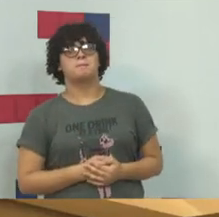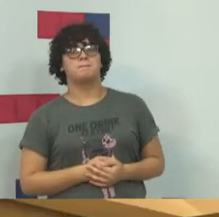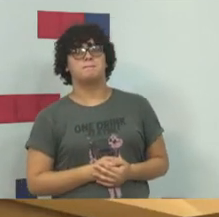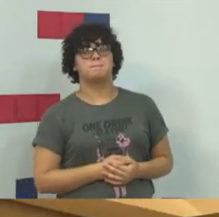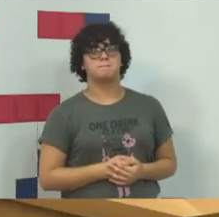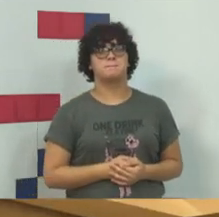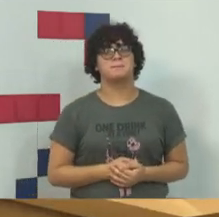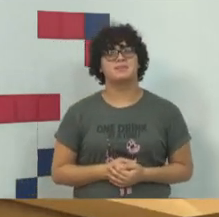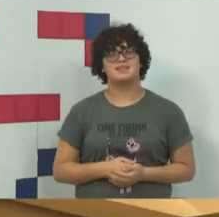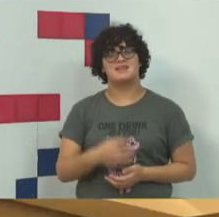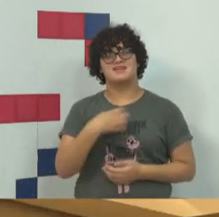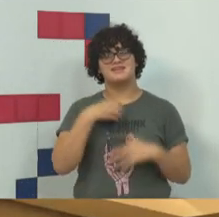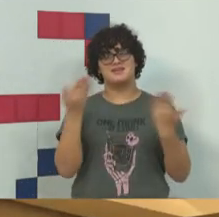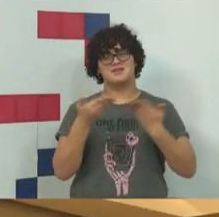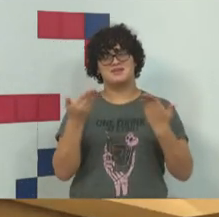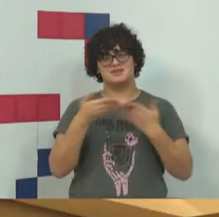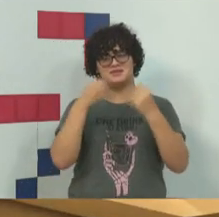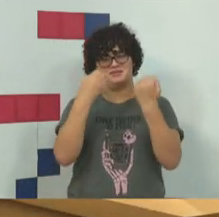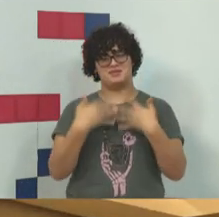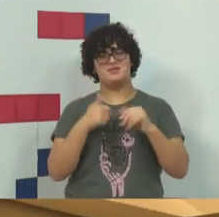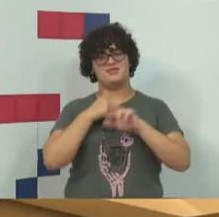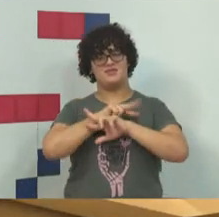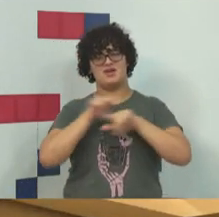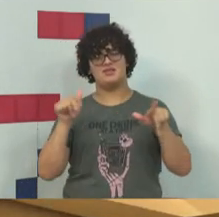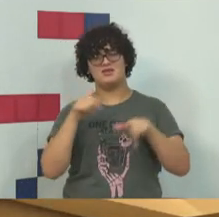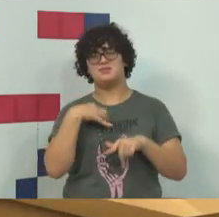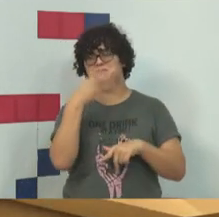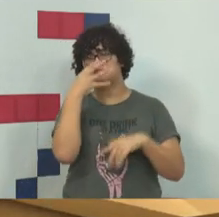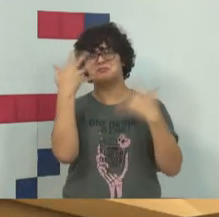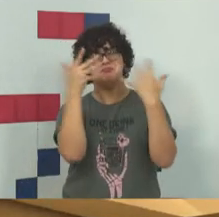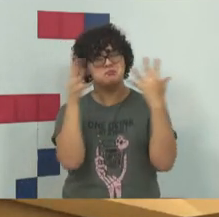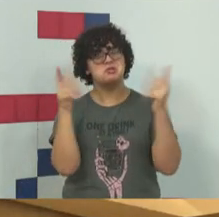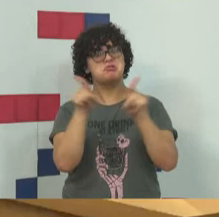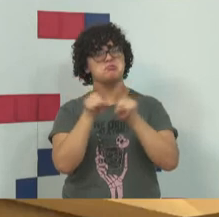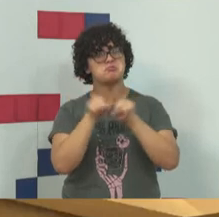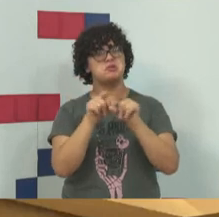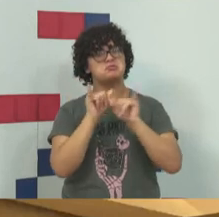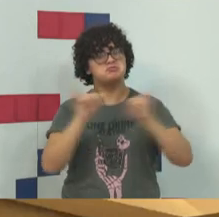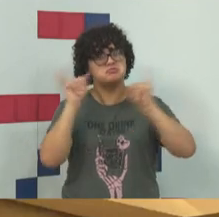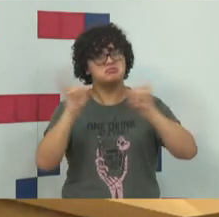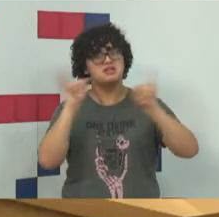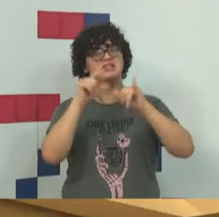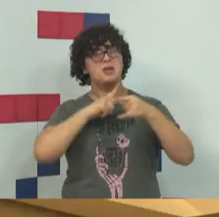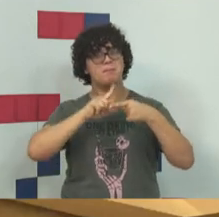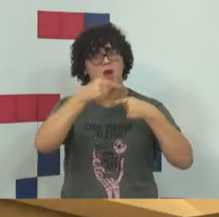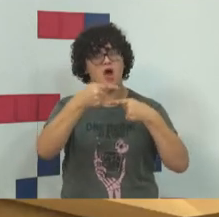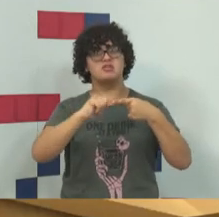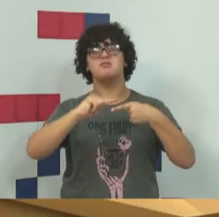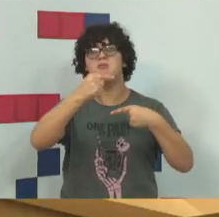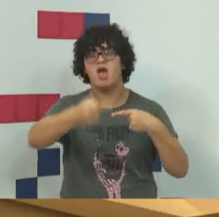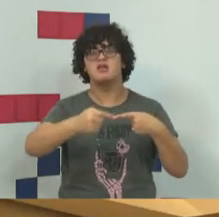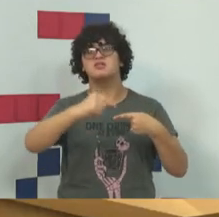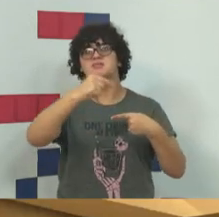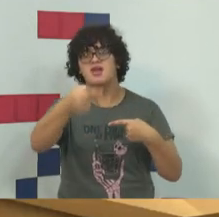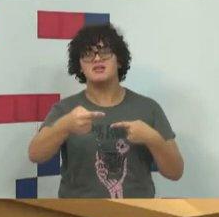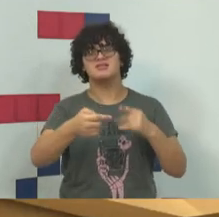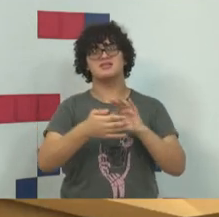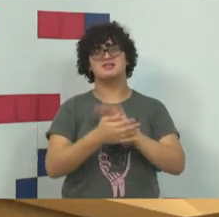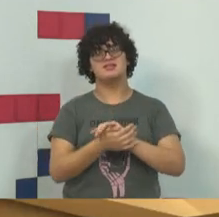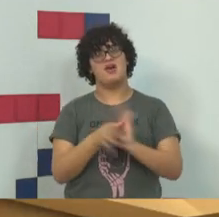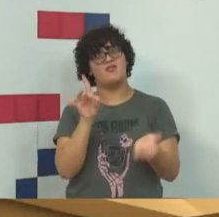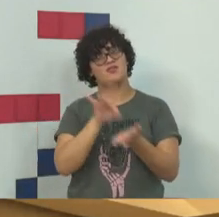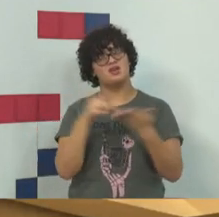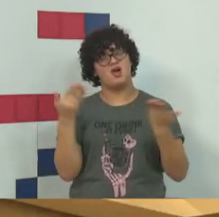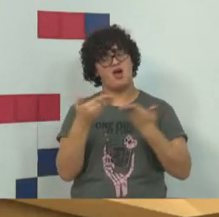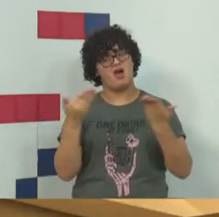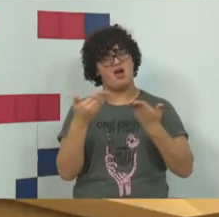Eu estou pegando só o caso dela, porque a gente recebeu vários elogios e várias mensagens de vai ter próximo, vai ter próximo. Na verdade, o